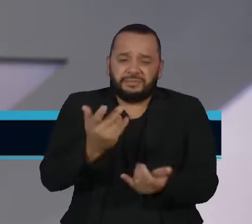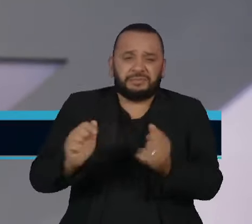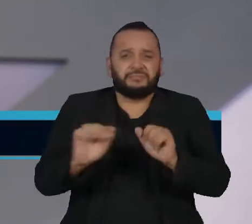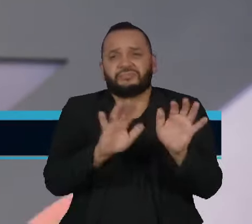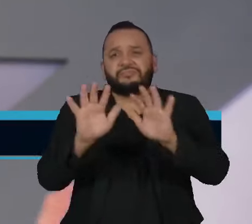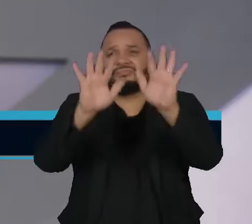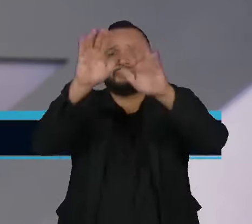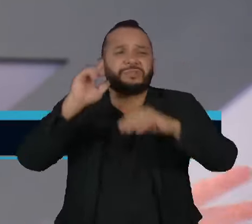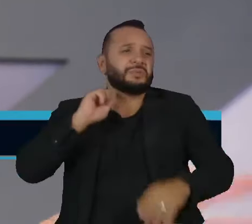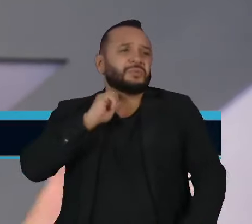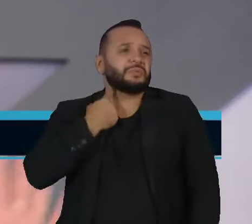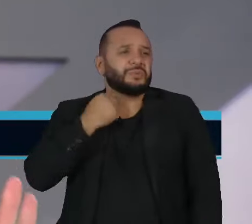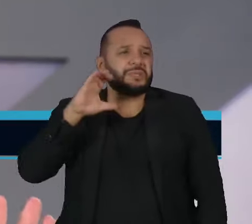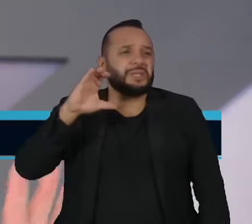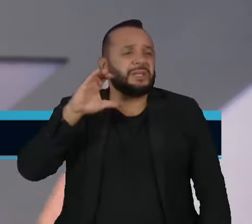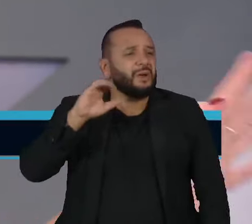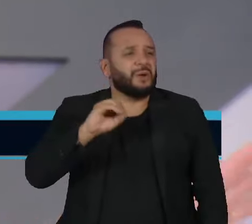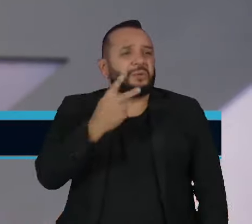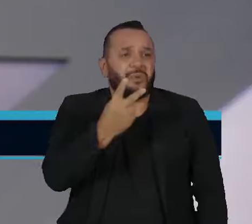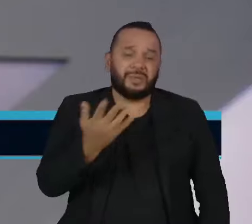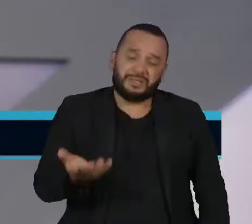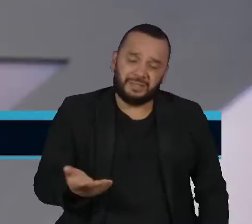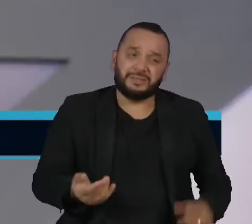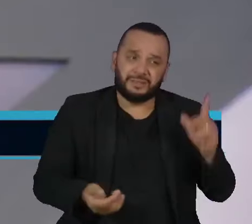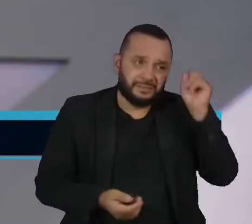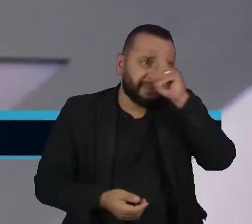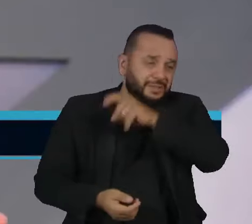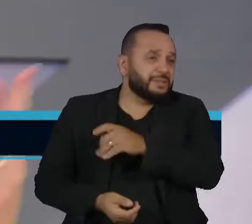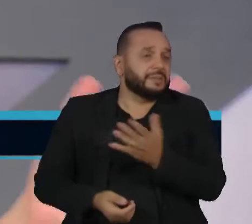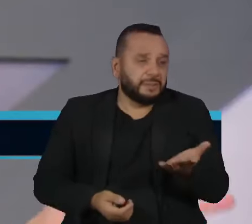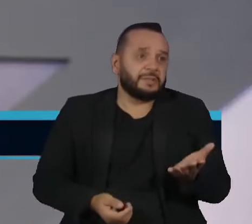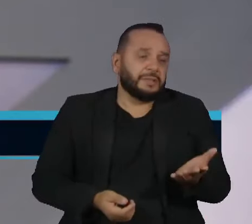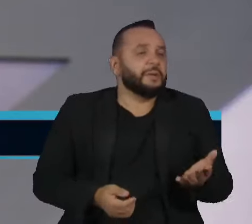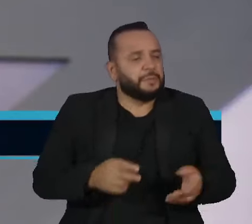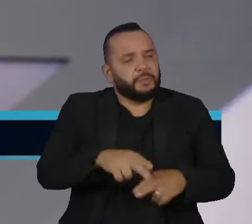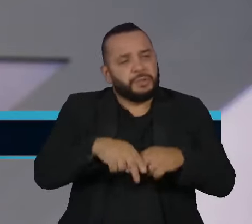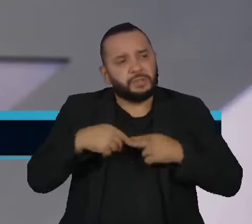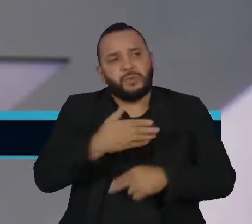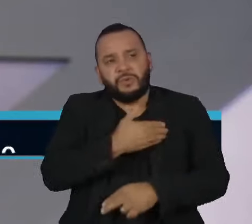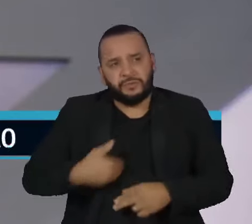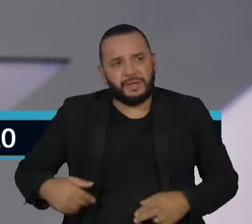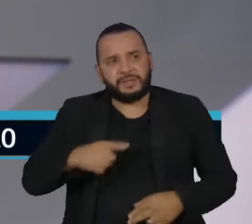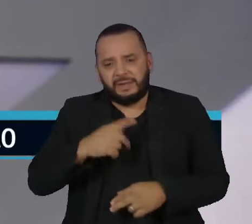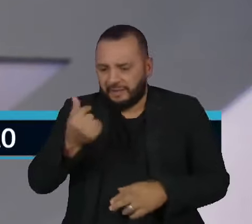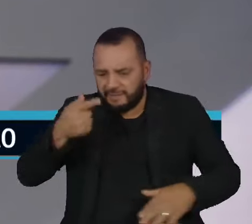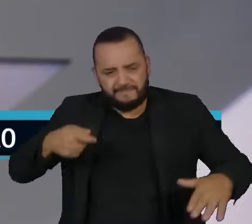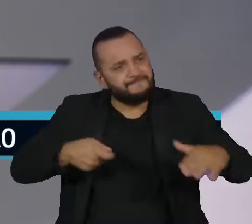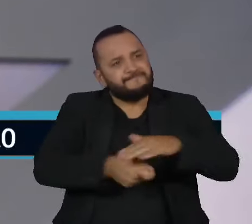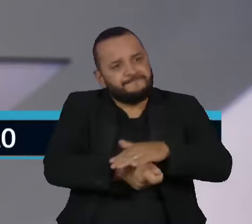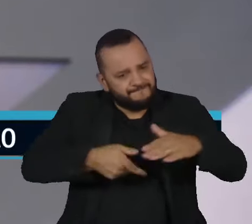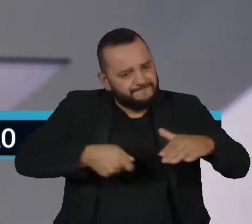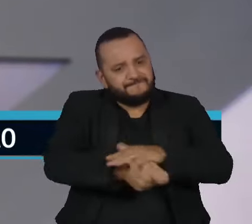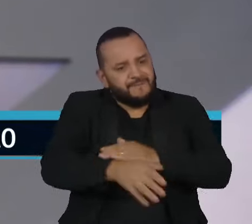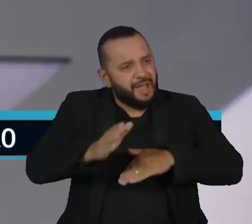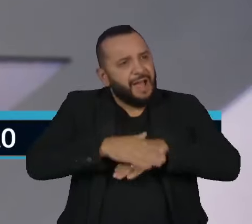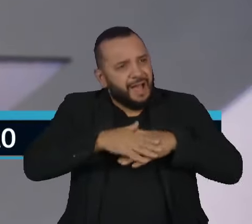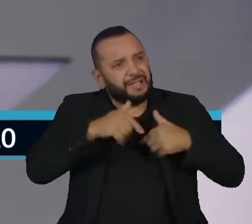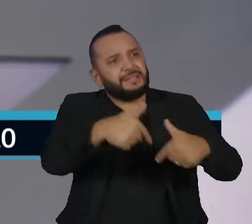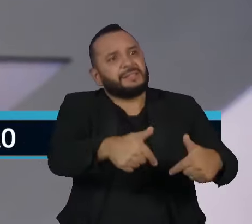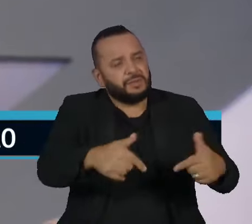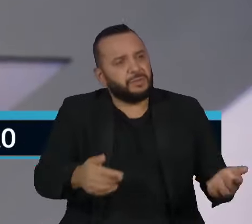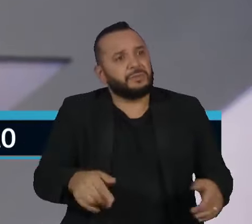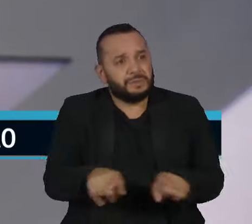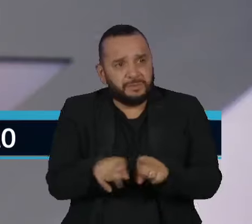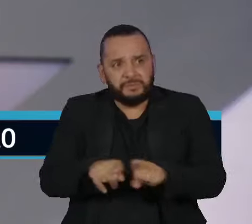tem que ser muito forte mesmo. E o governo sabe disso e o crédito extraordinário também vem sendo trabalhado, esse tema, com ações extraordinárias também de captação de